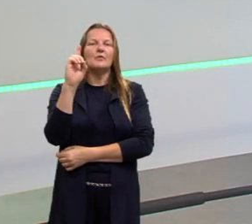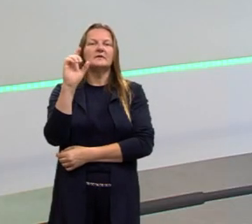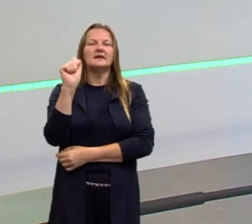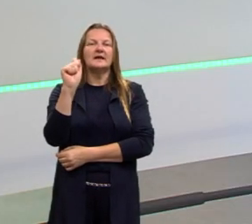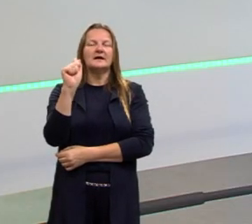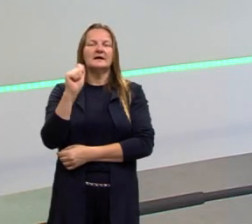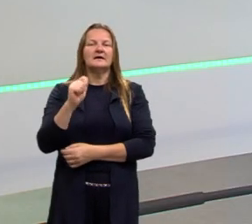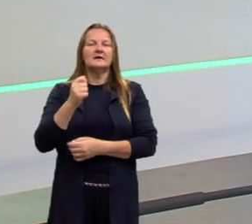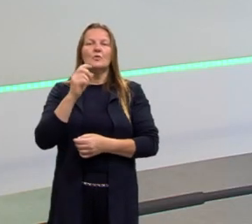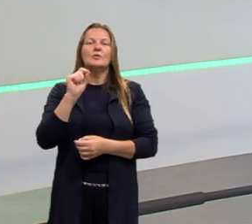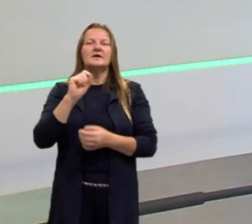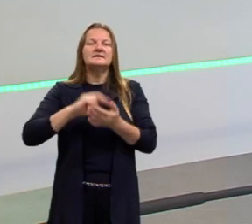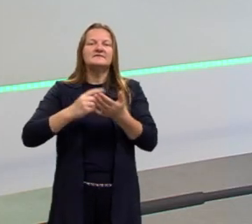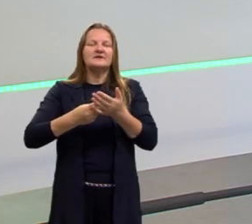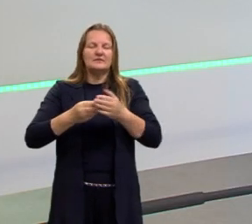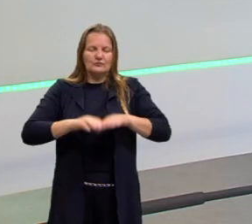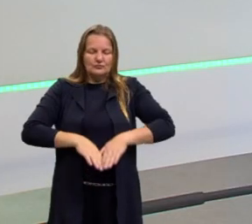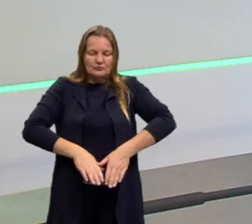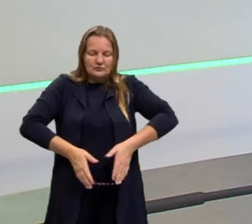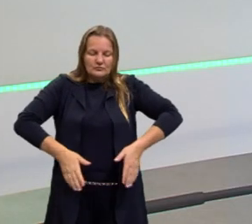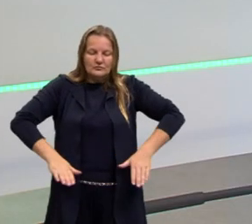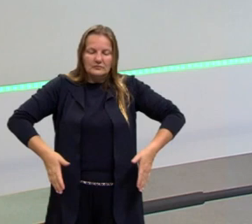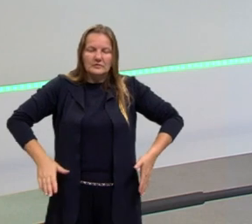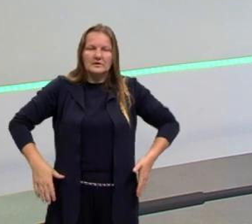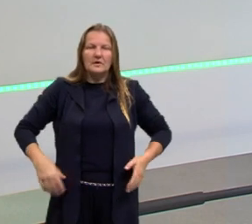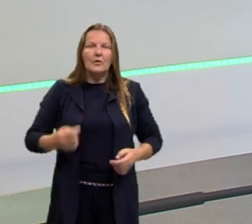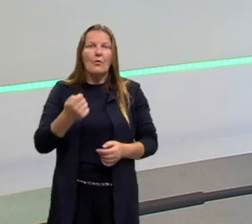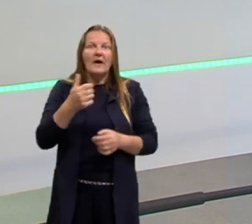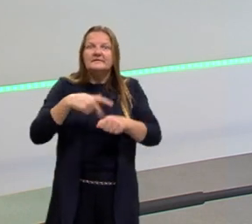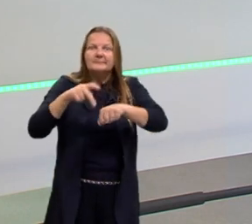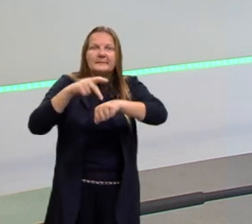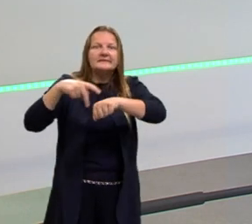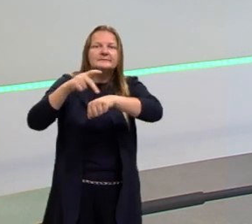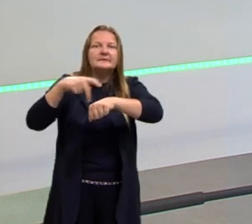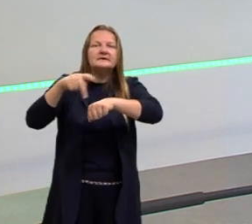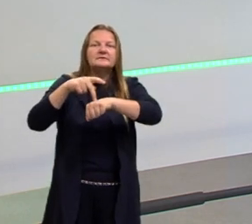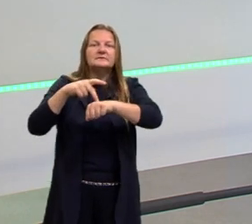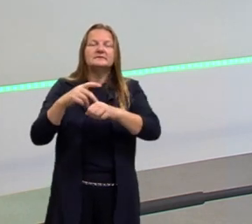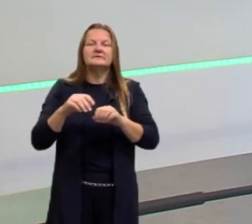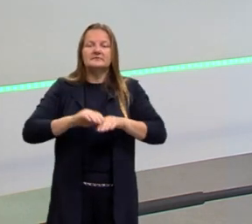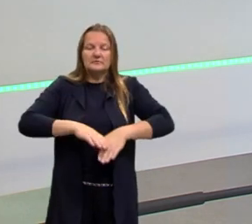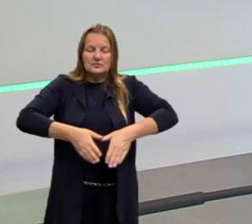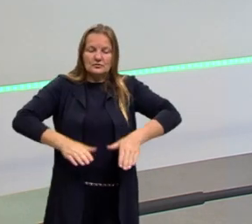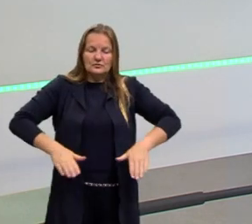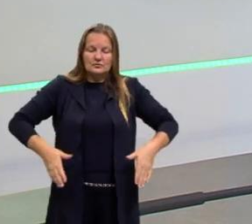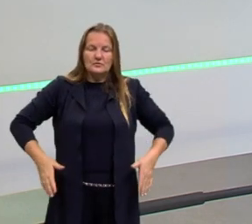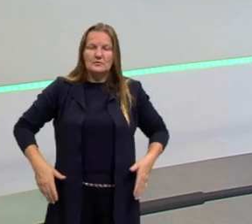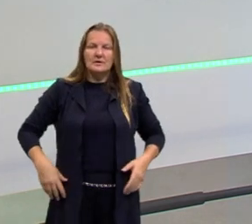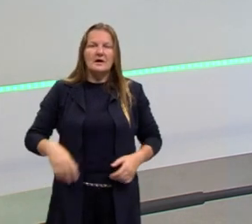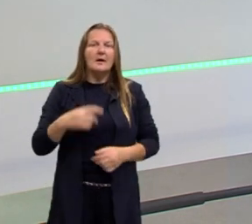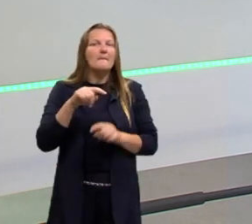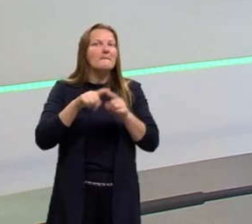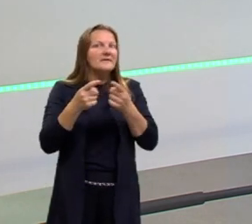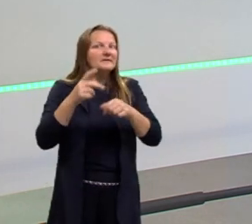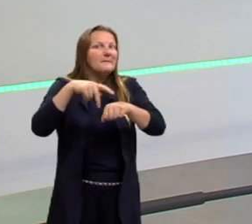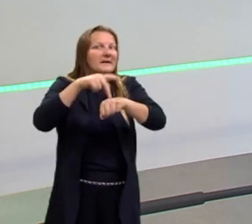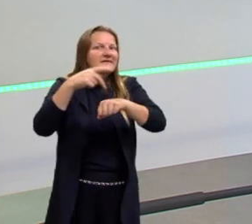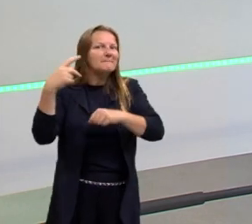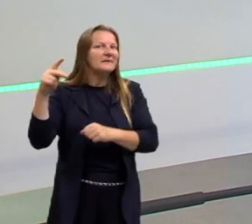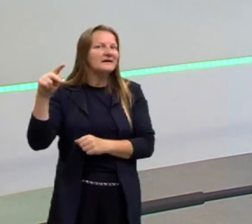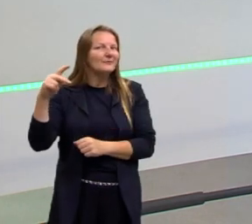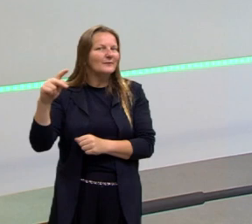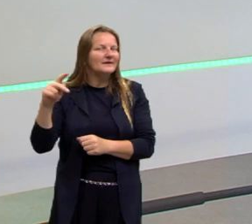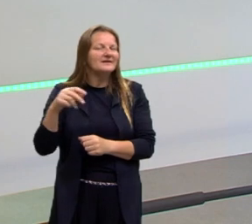saia, na maioria dos países, no país Paraguai, que também fala a língua